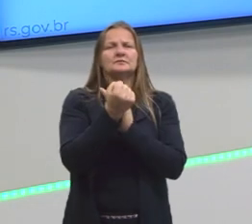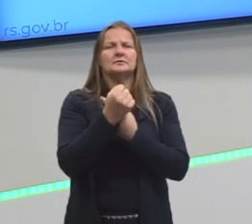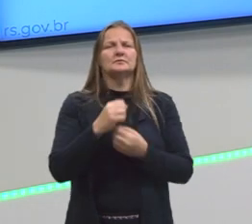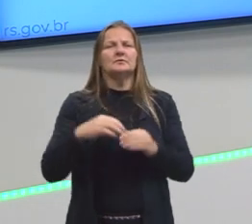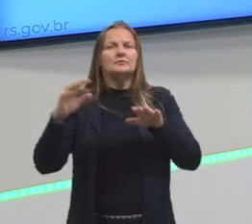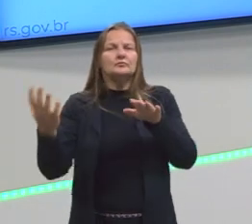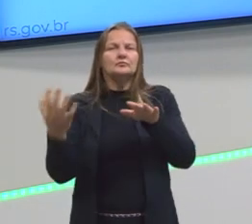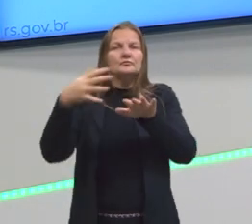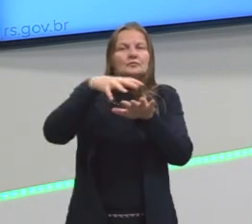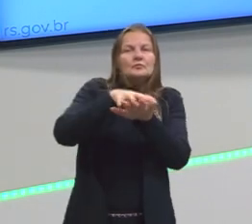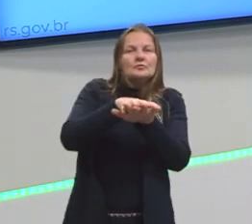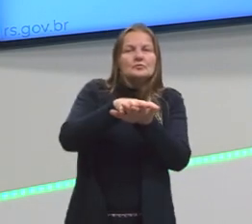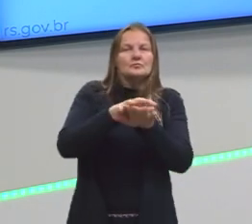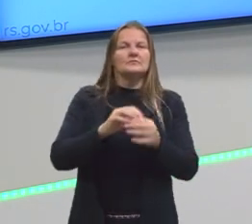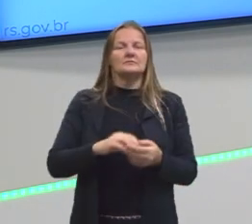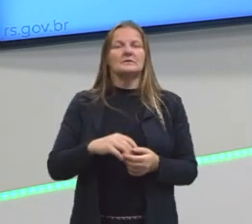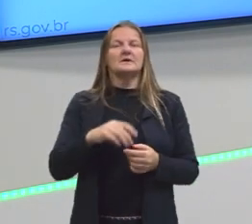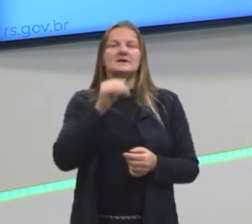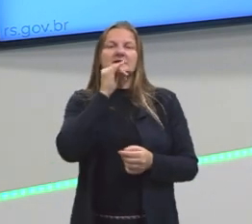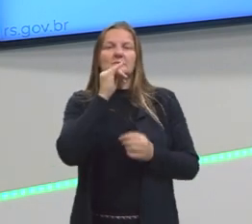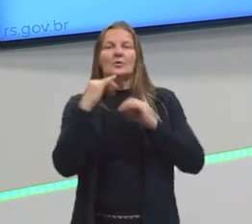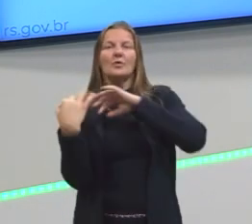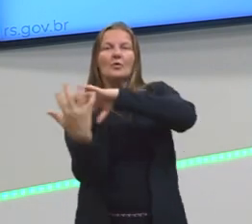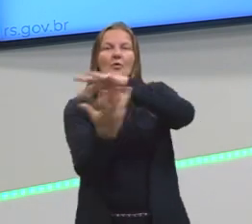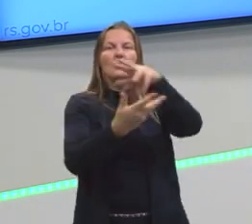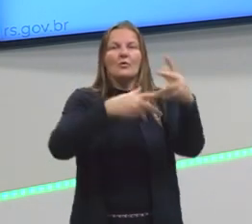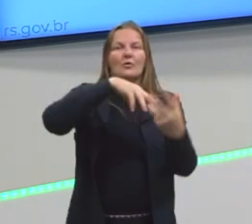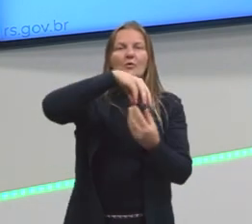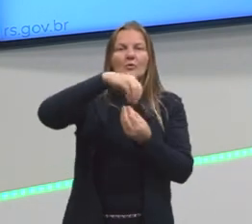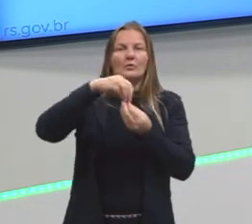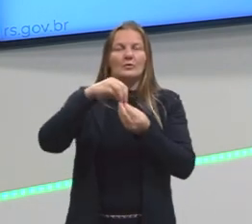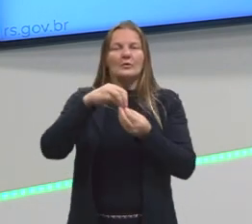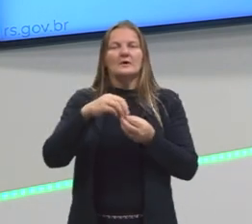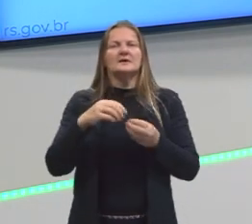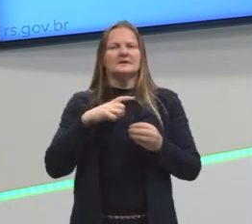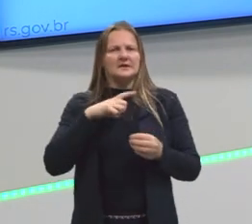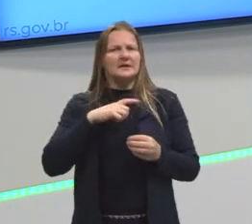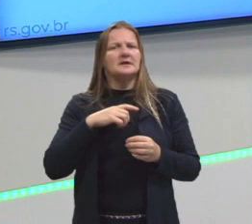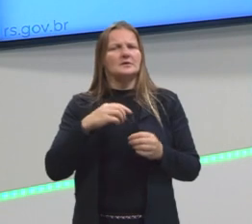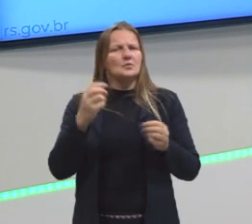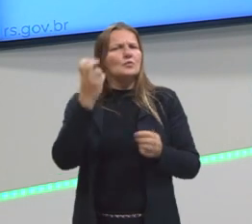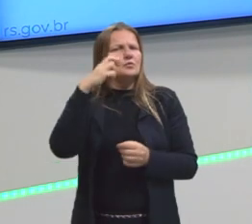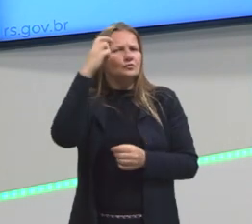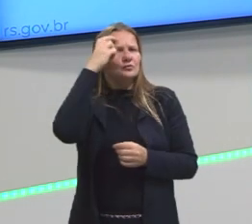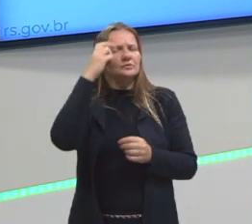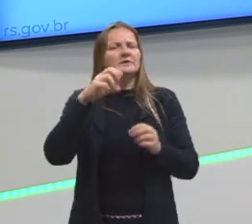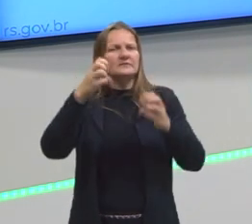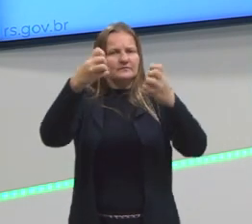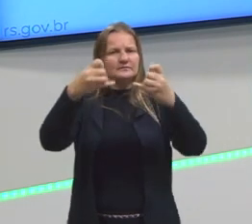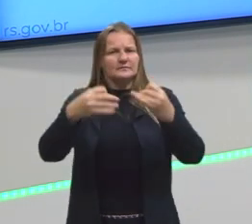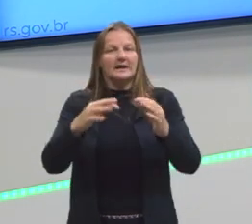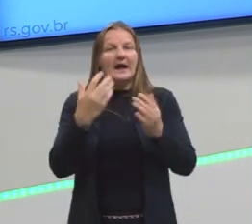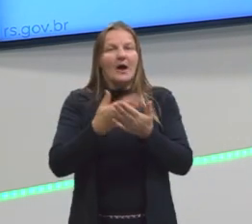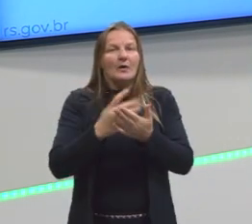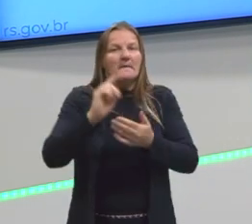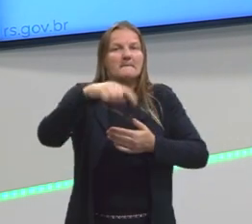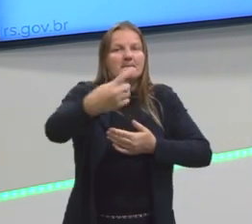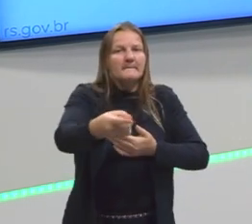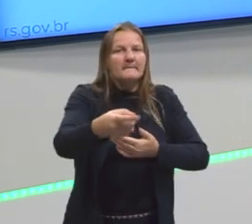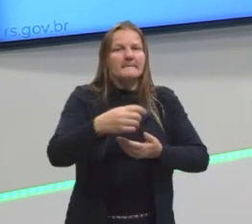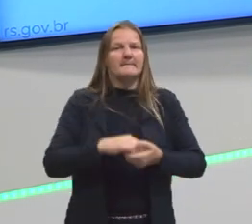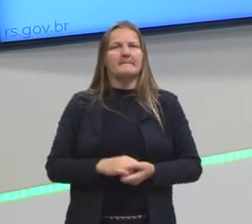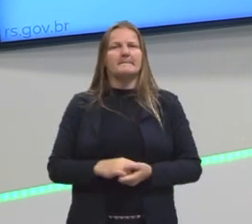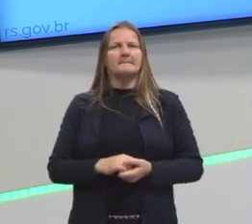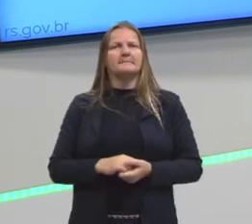Principalmente que a globalização, que vem a cultura de massa, que nós vamos discutir nas próximas aulas a cultura de massa. Então, vem a cultura de